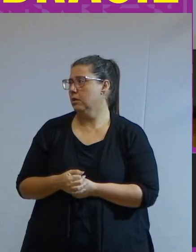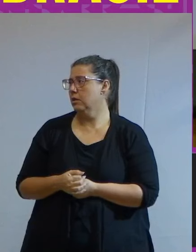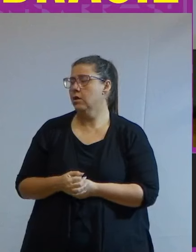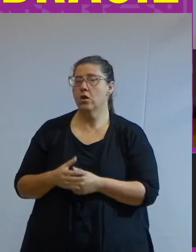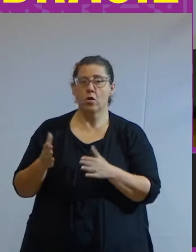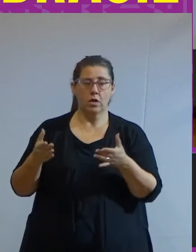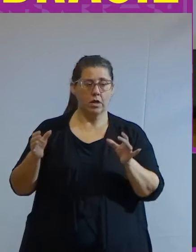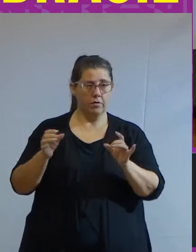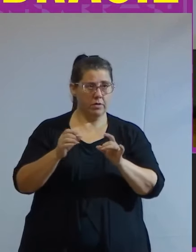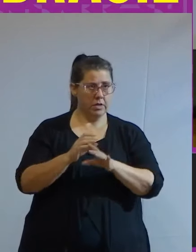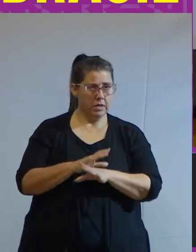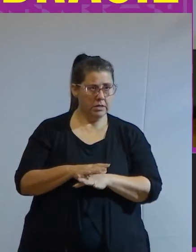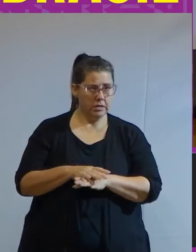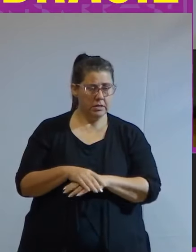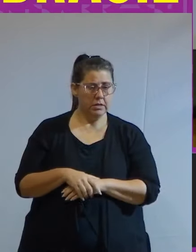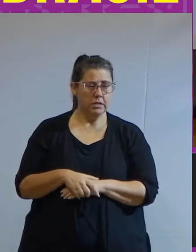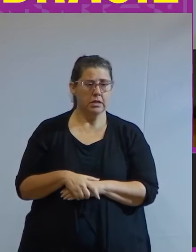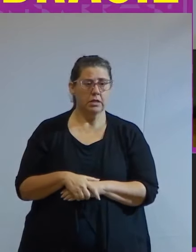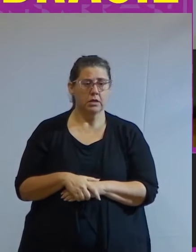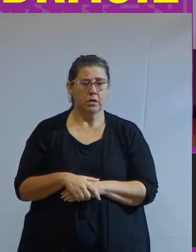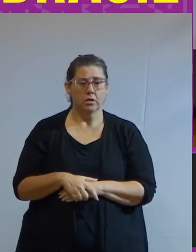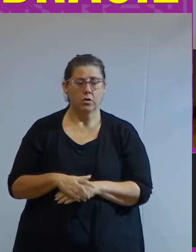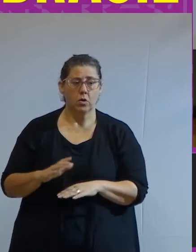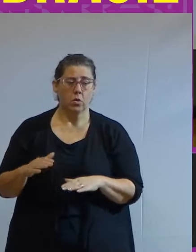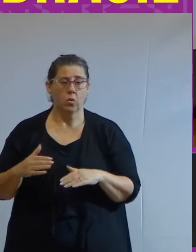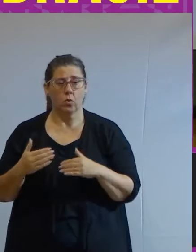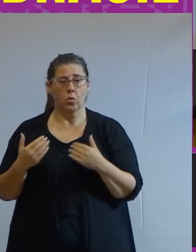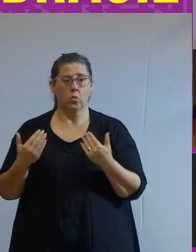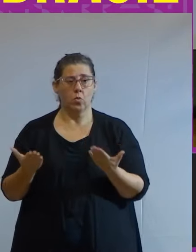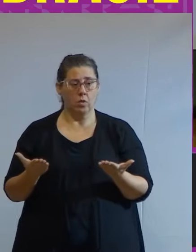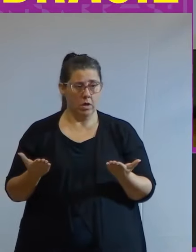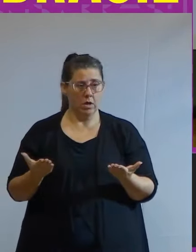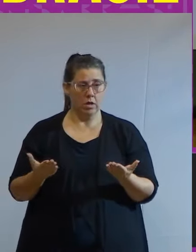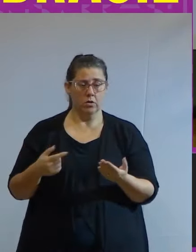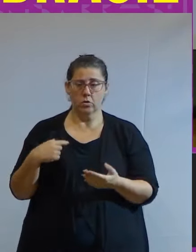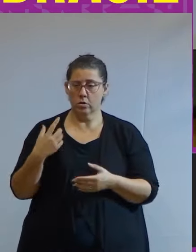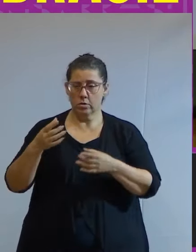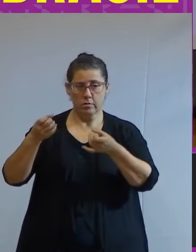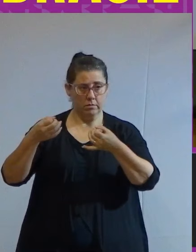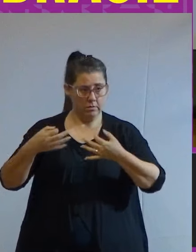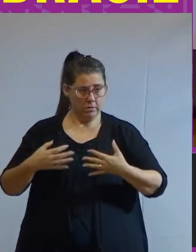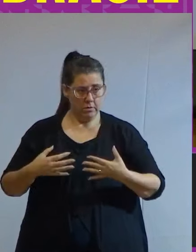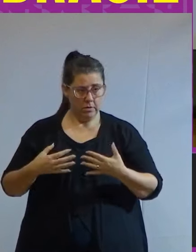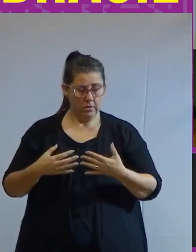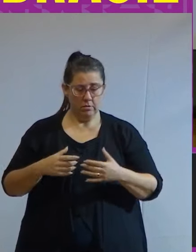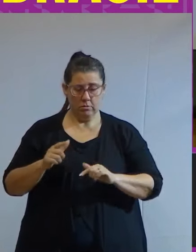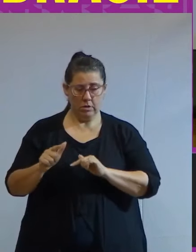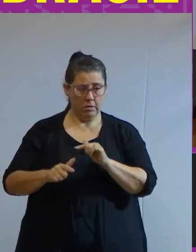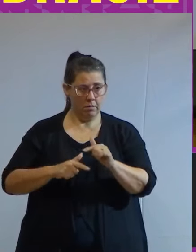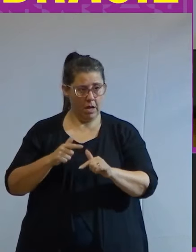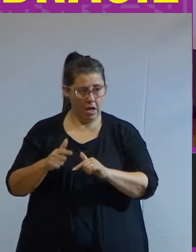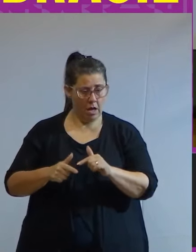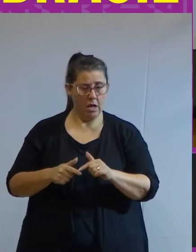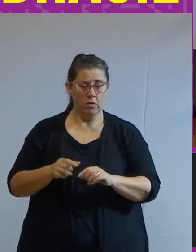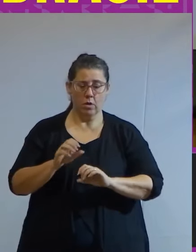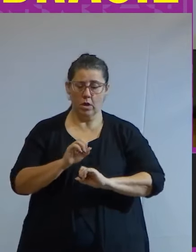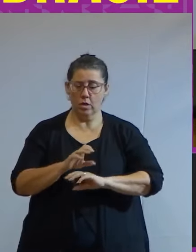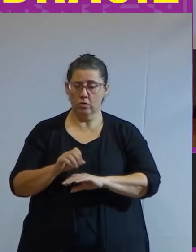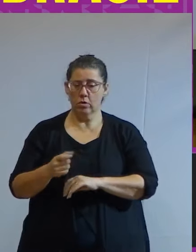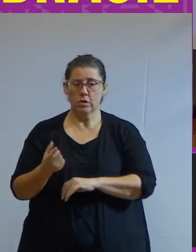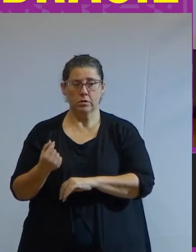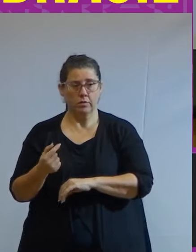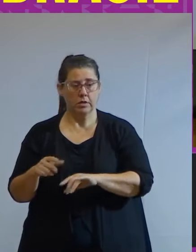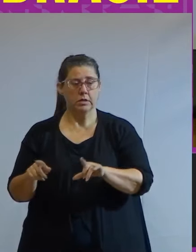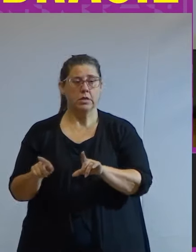queria finalizar dizendo que quando a gente fala sobre prestação de serviços sobre educação financeira e